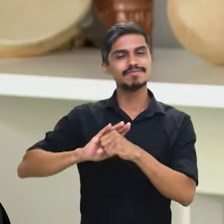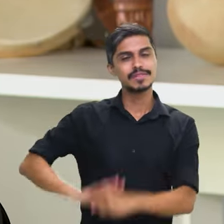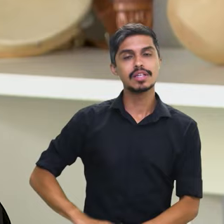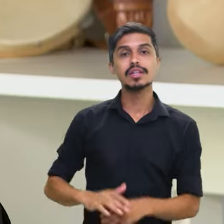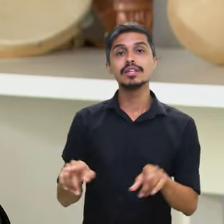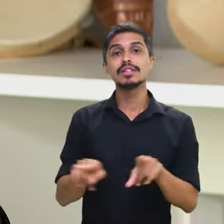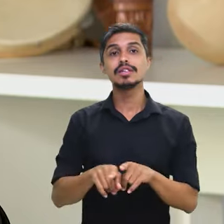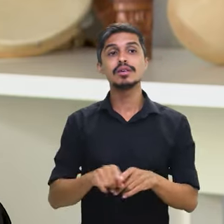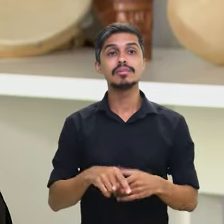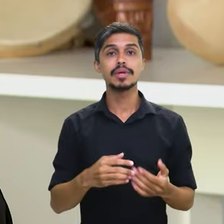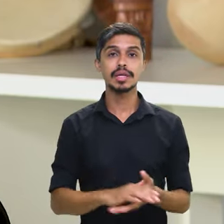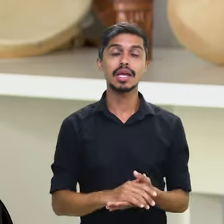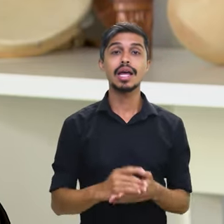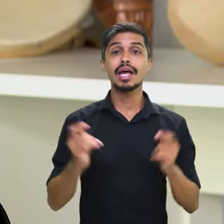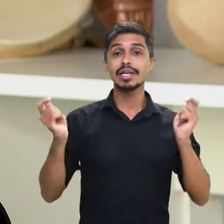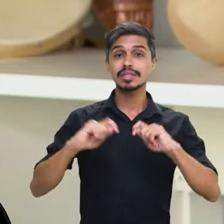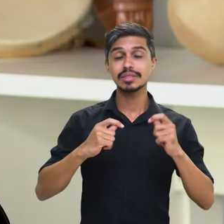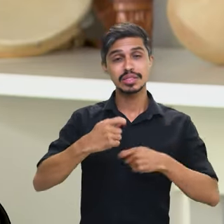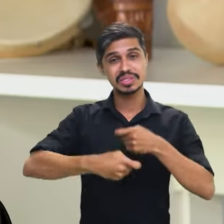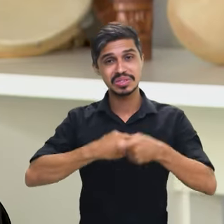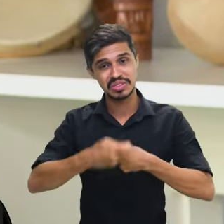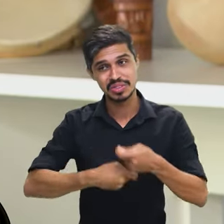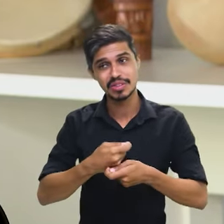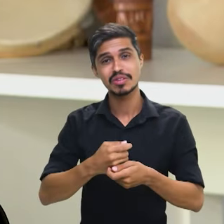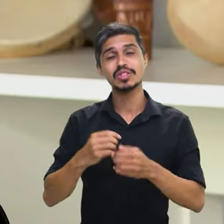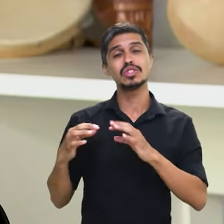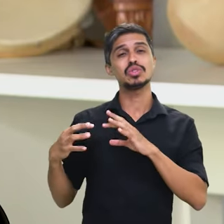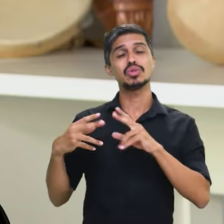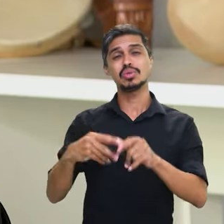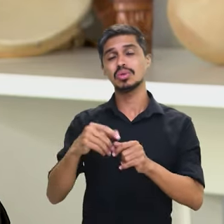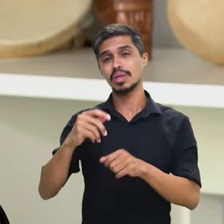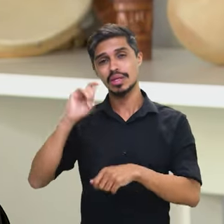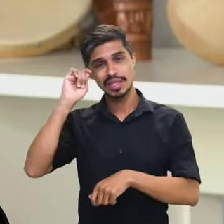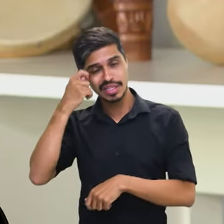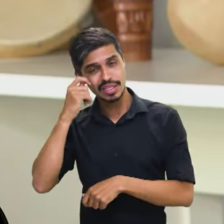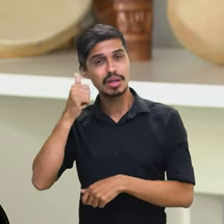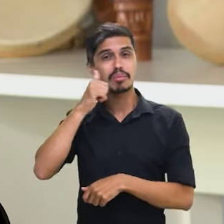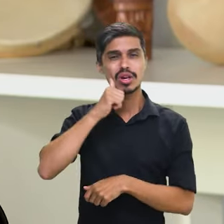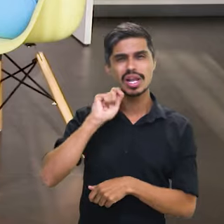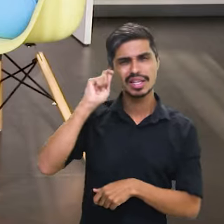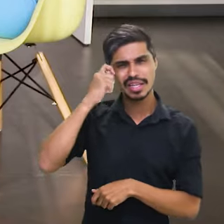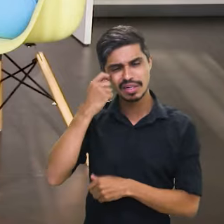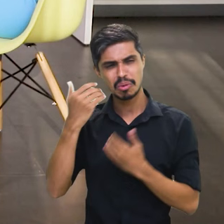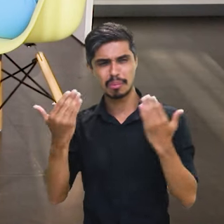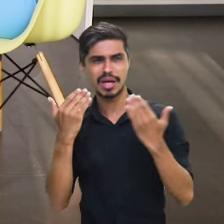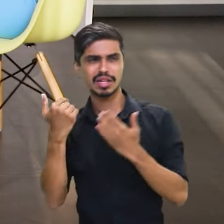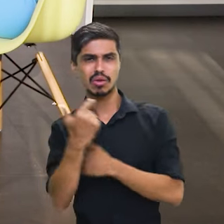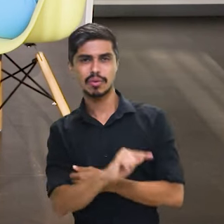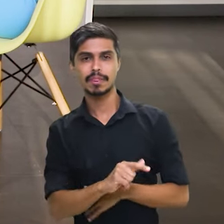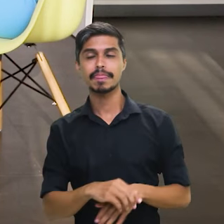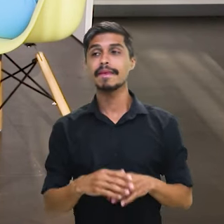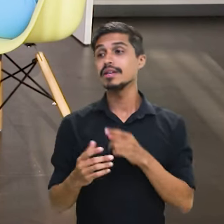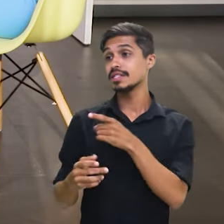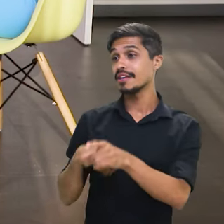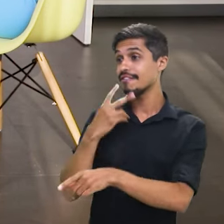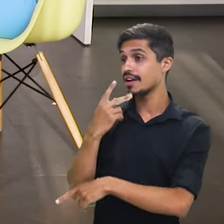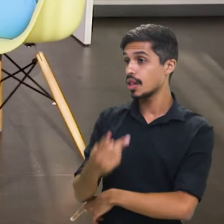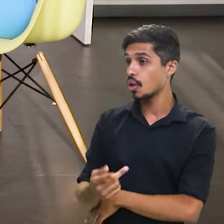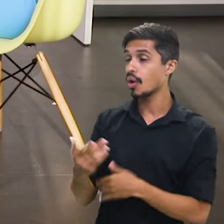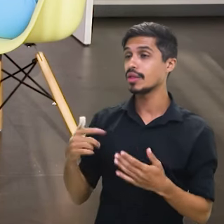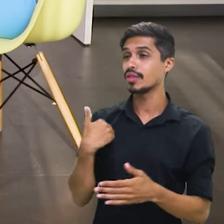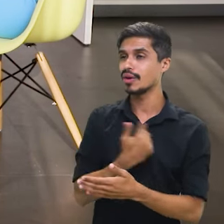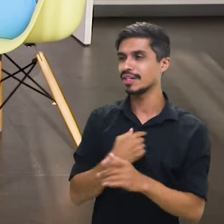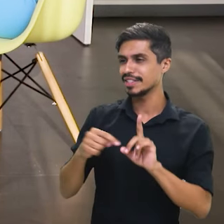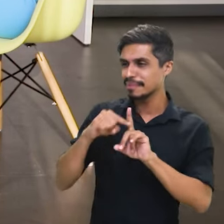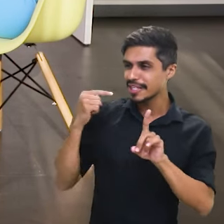de capacidade econômica em todos os Estados, da população negra, da mulher negra em relação ao outro. O senhor falou que nós estamos no meio do